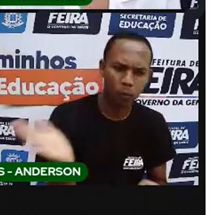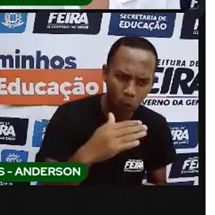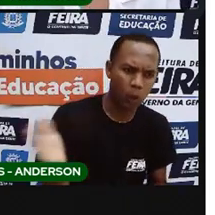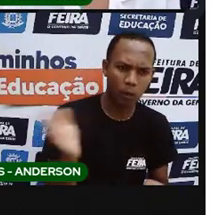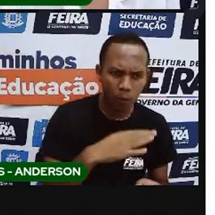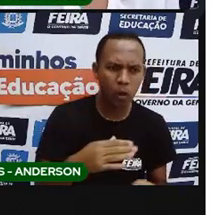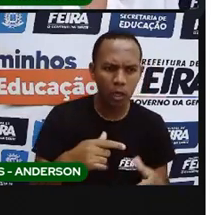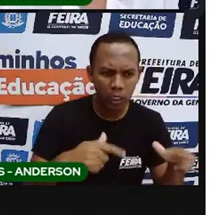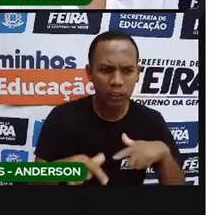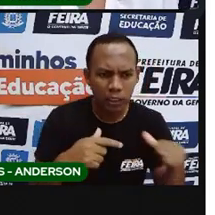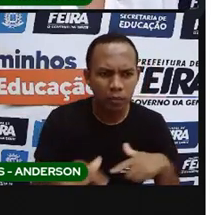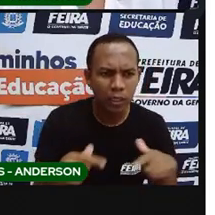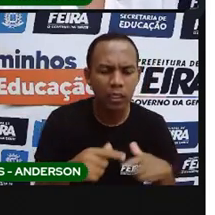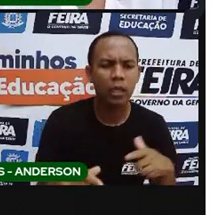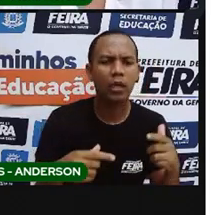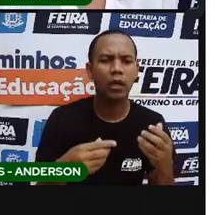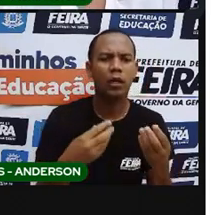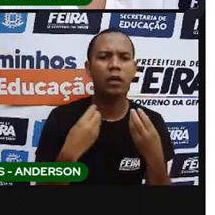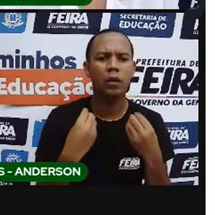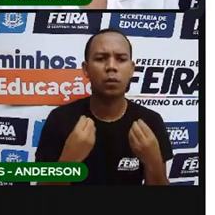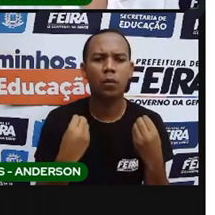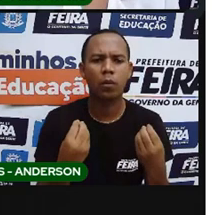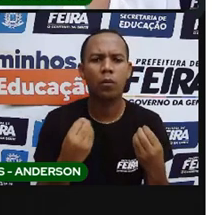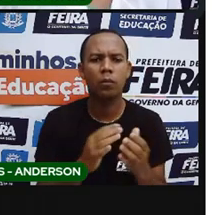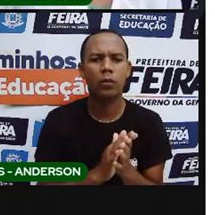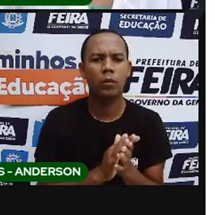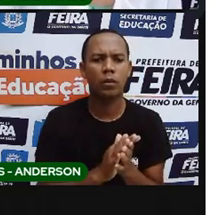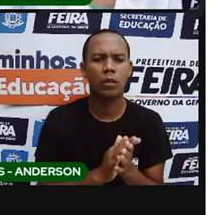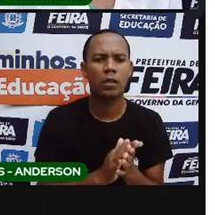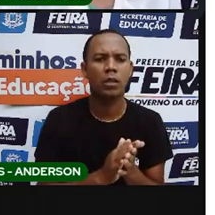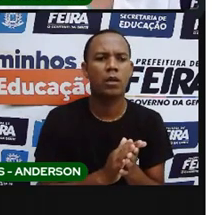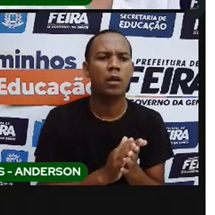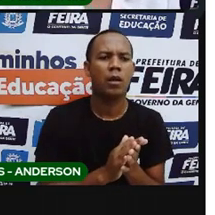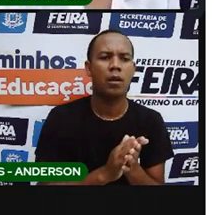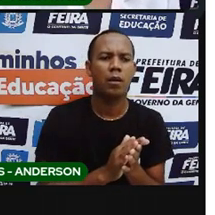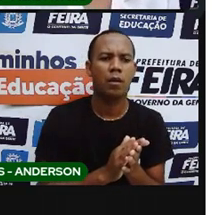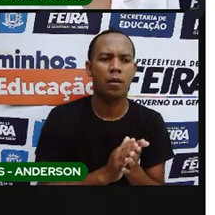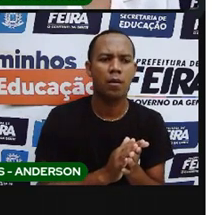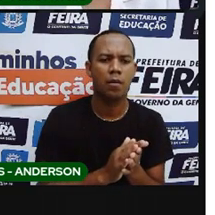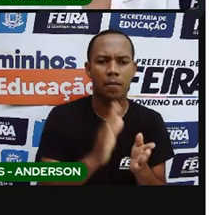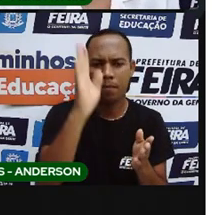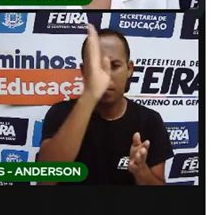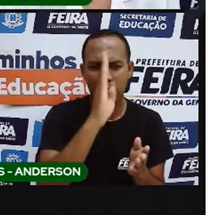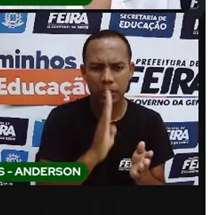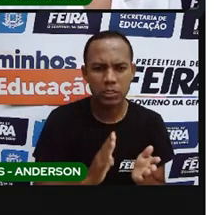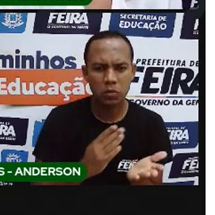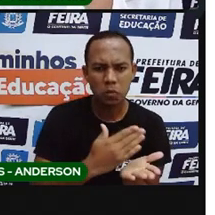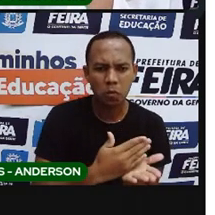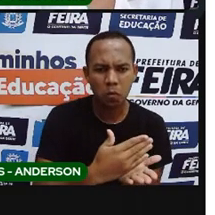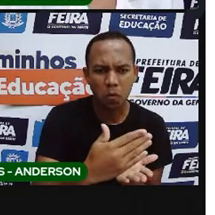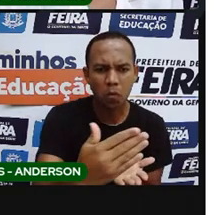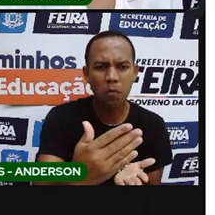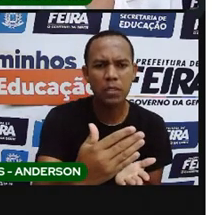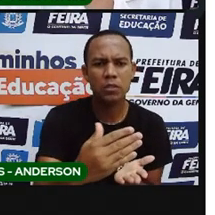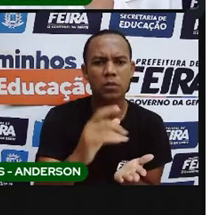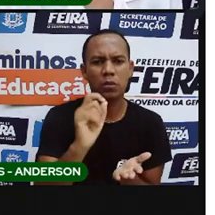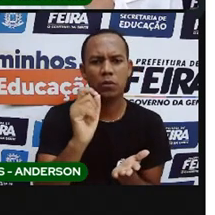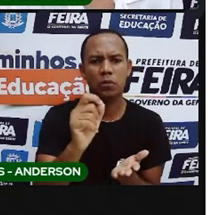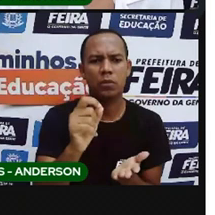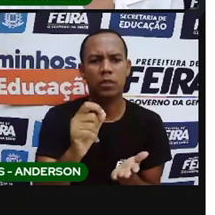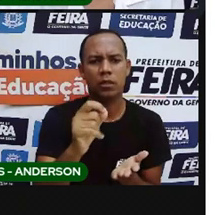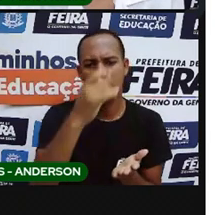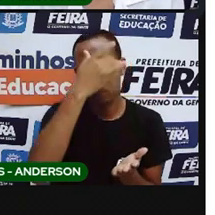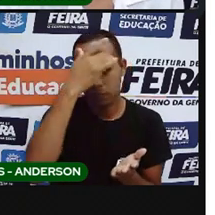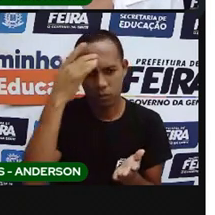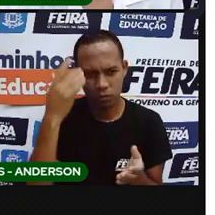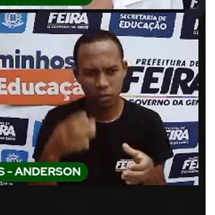E aí, o Brasil começou a ser formado a partir disso aí. Bom, os habitantes das